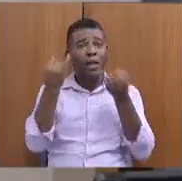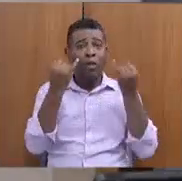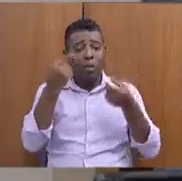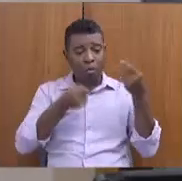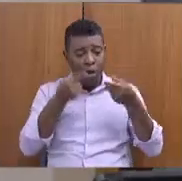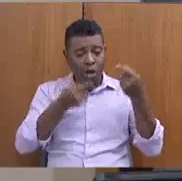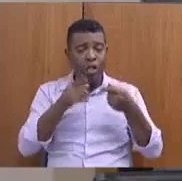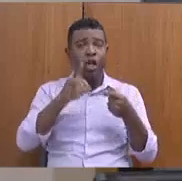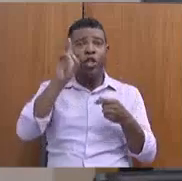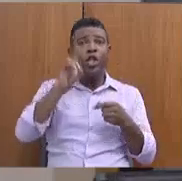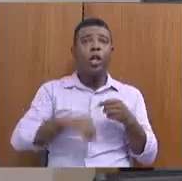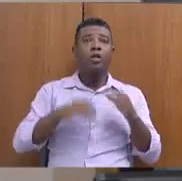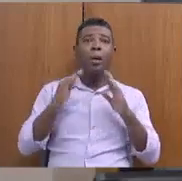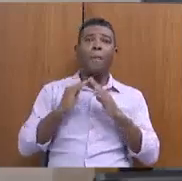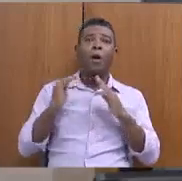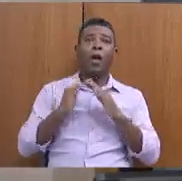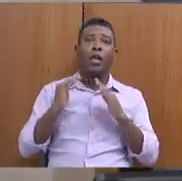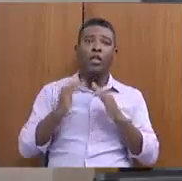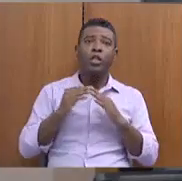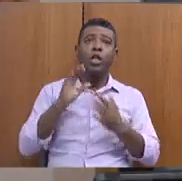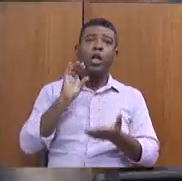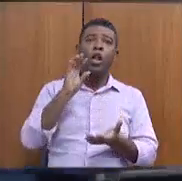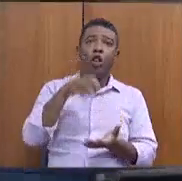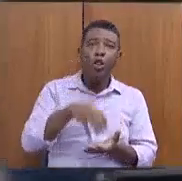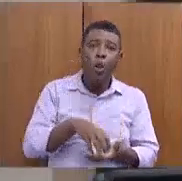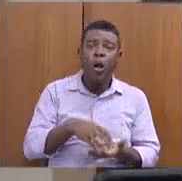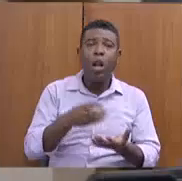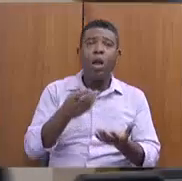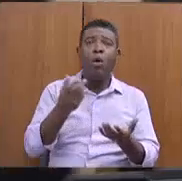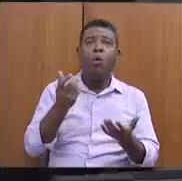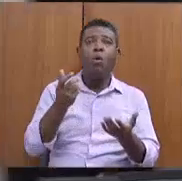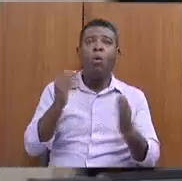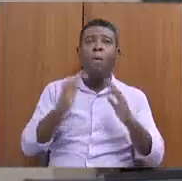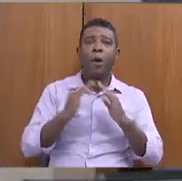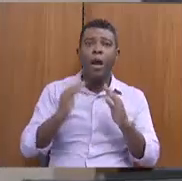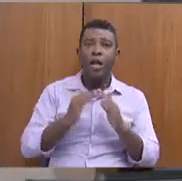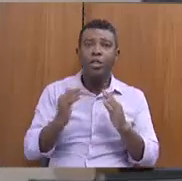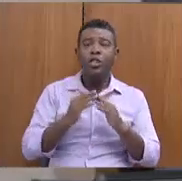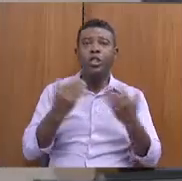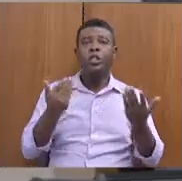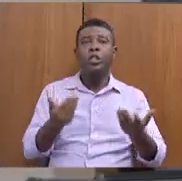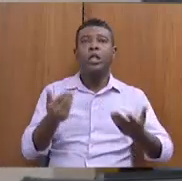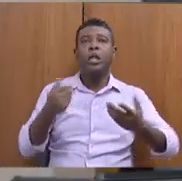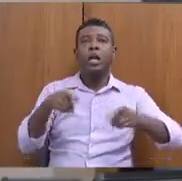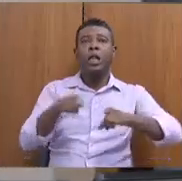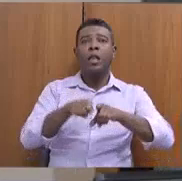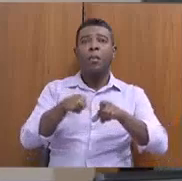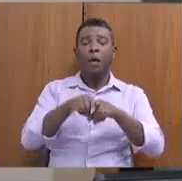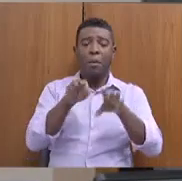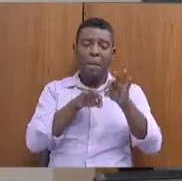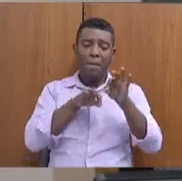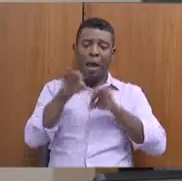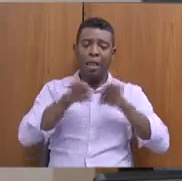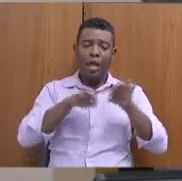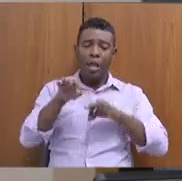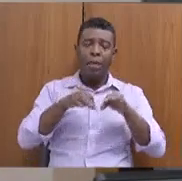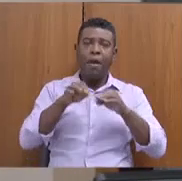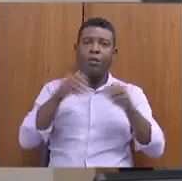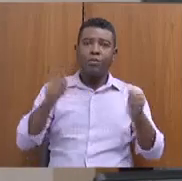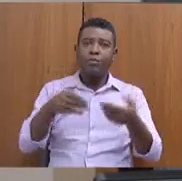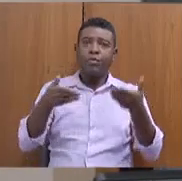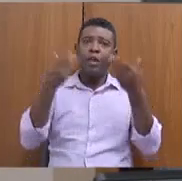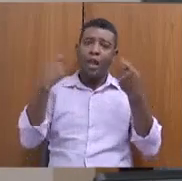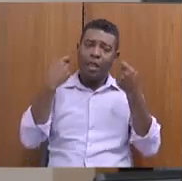trazidos, número de moradias, destinação, planejamento e cronograma de entrega das políticas e ações